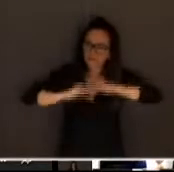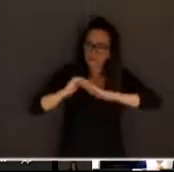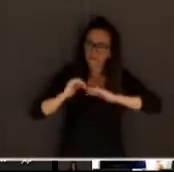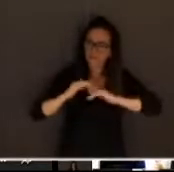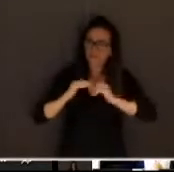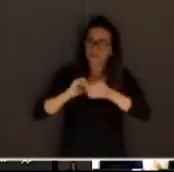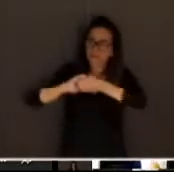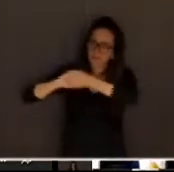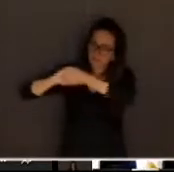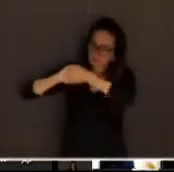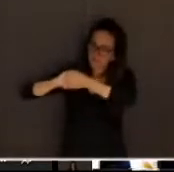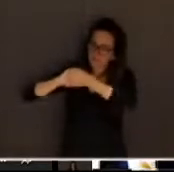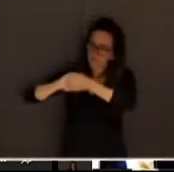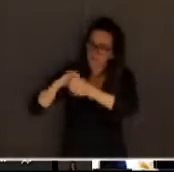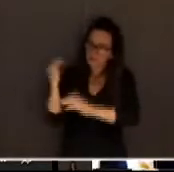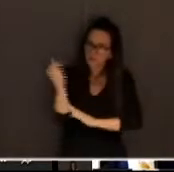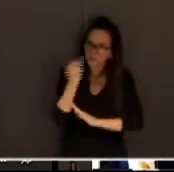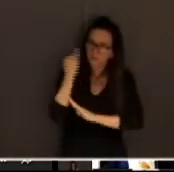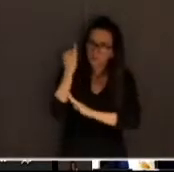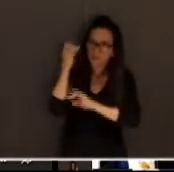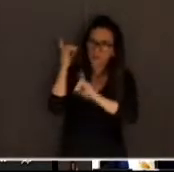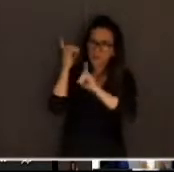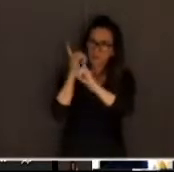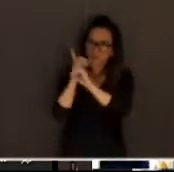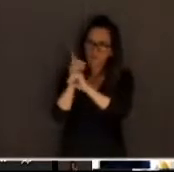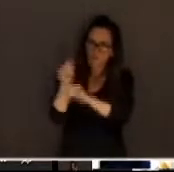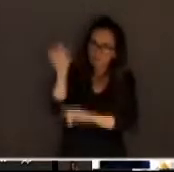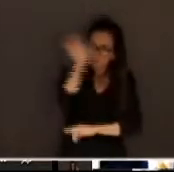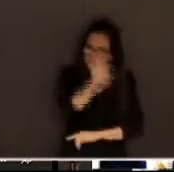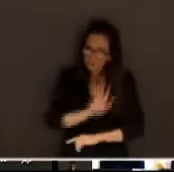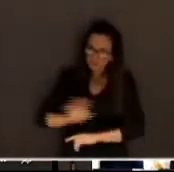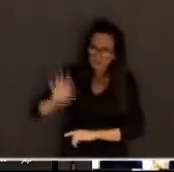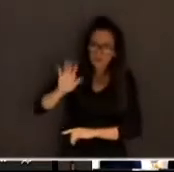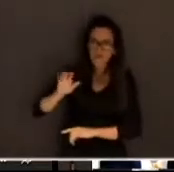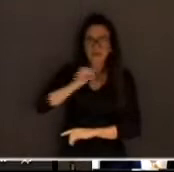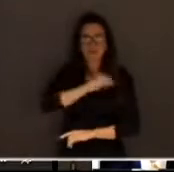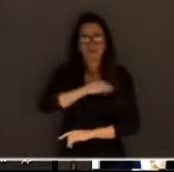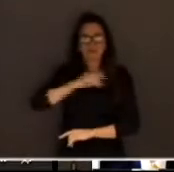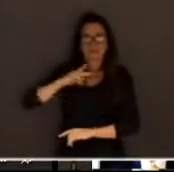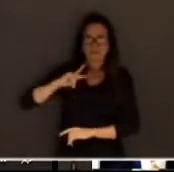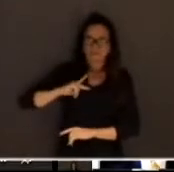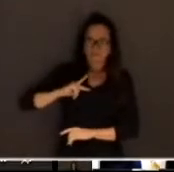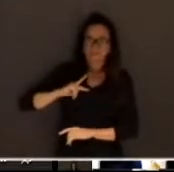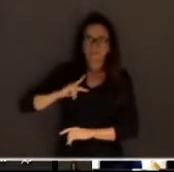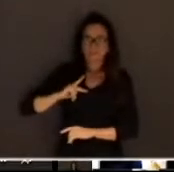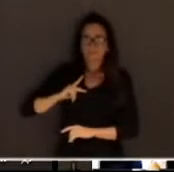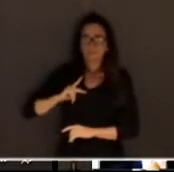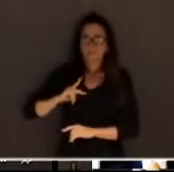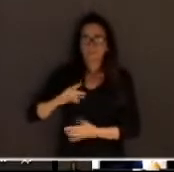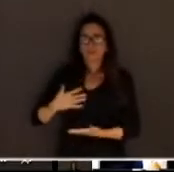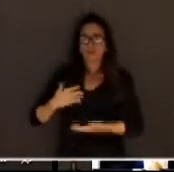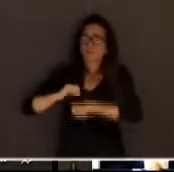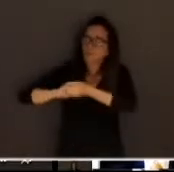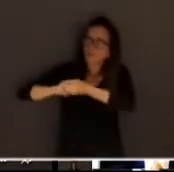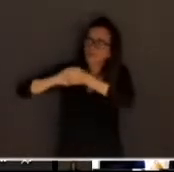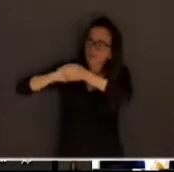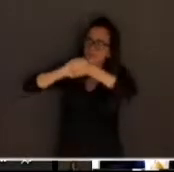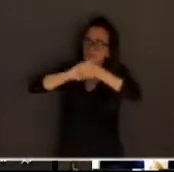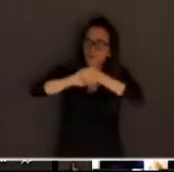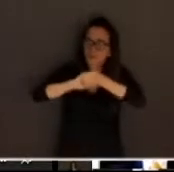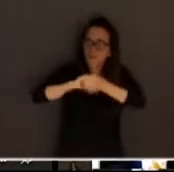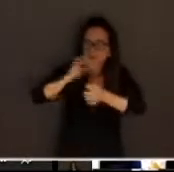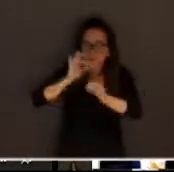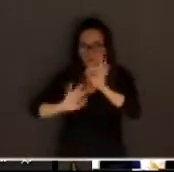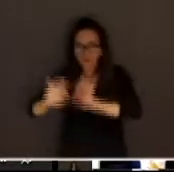realização deste importante encontro nacional do Ministério Público do Tribunal do Júri. Eu cumprimento a coordenação dos